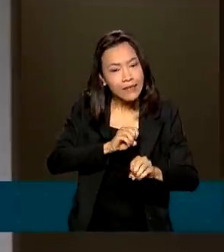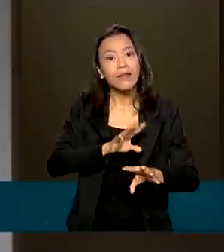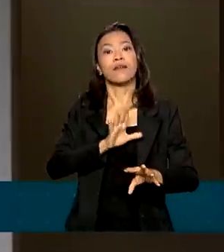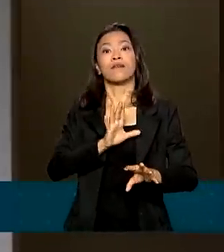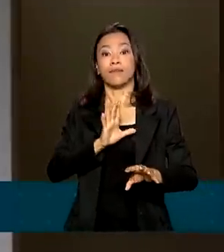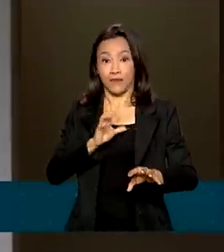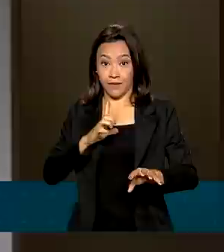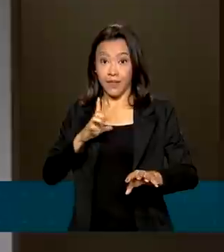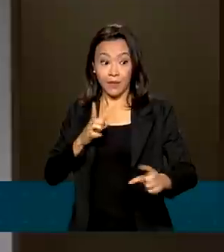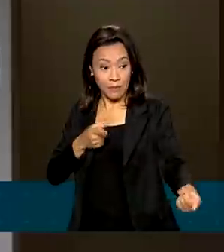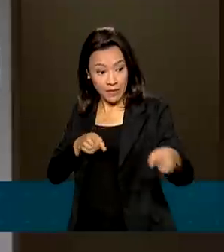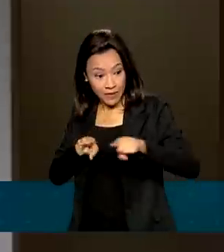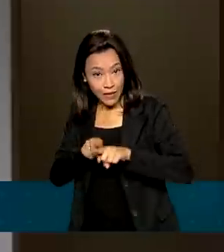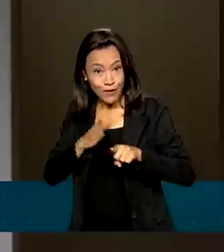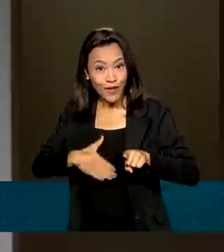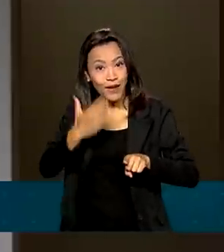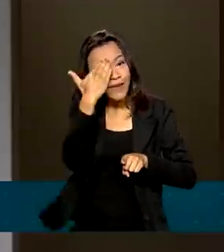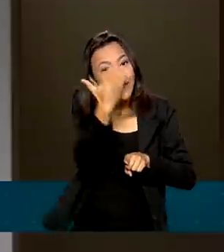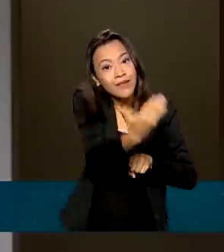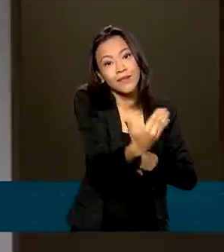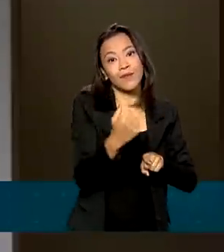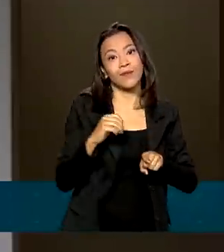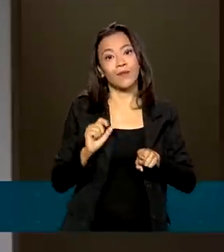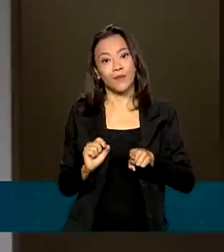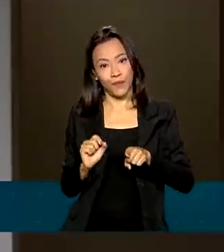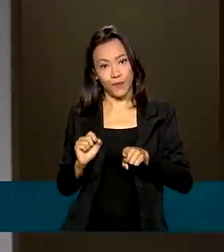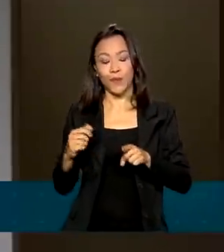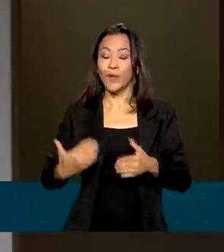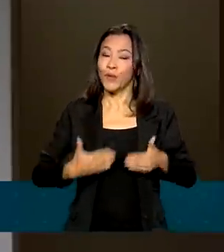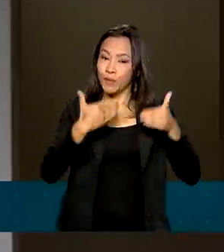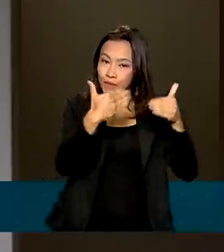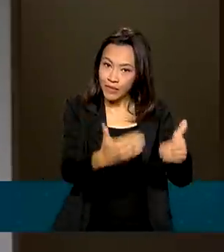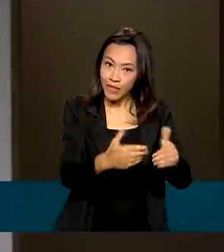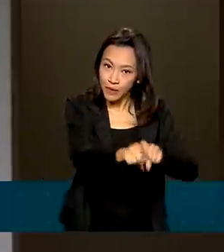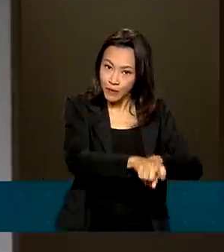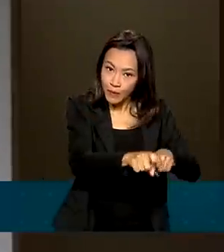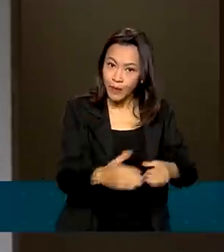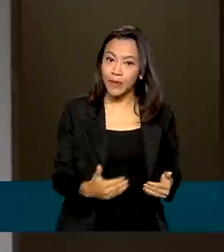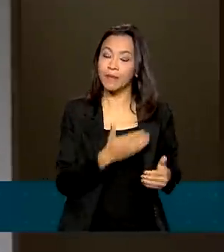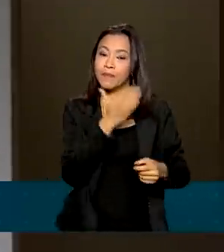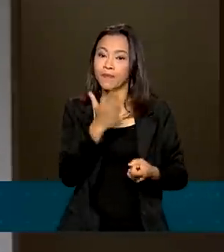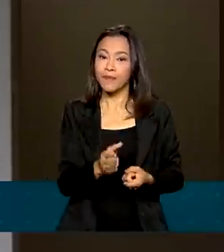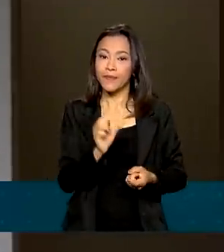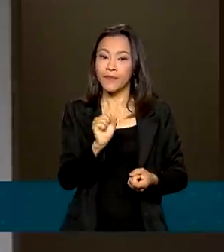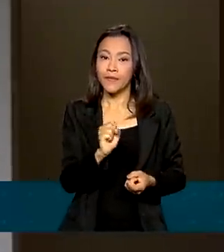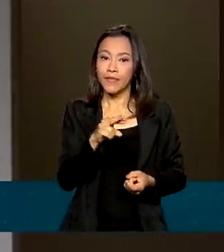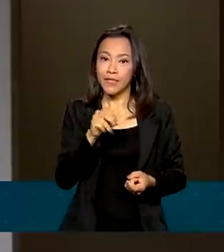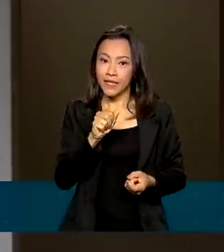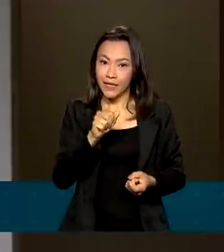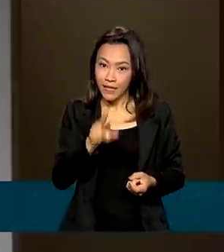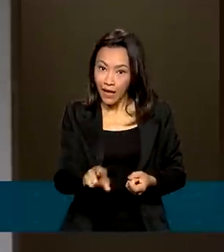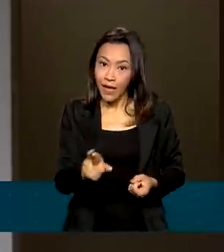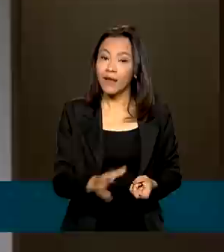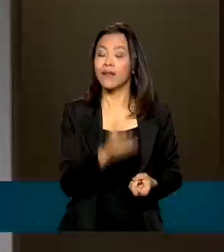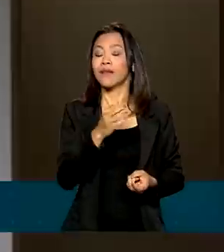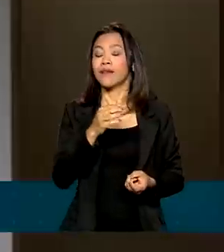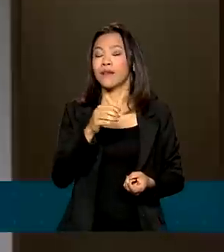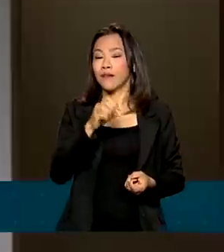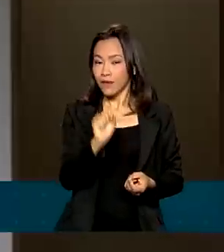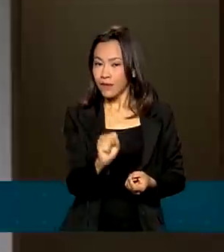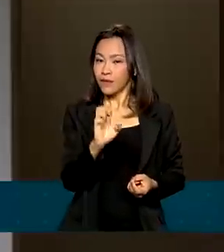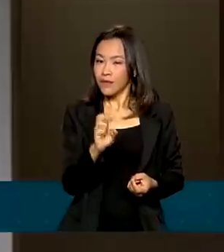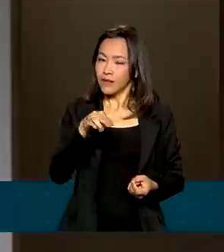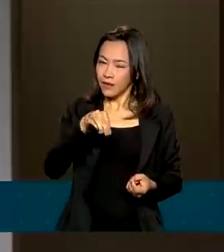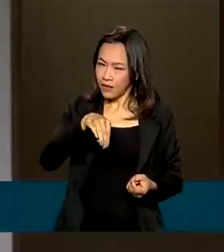e já agradeço muito, o Ministério da Agricultura, o Senar, o CropLife e o Sindiveg, unindo